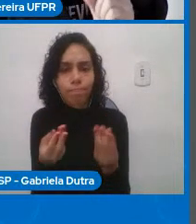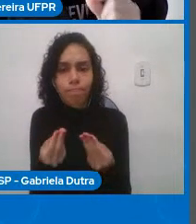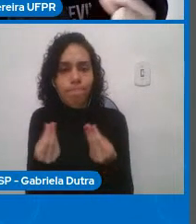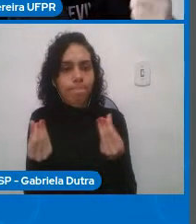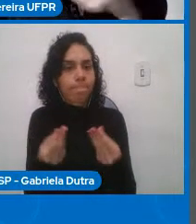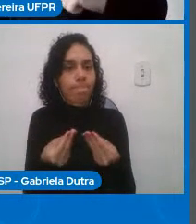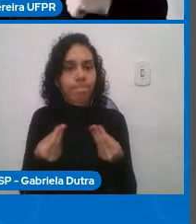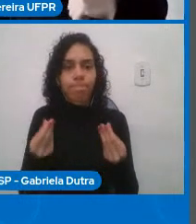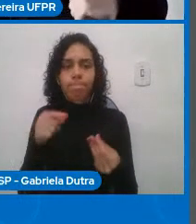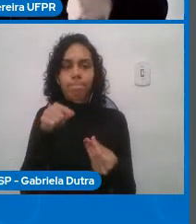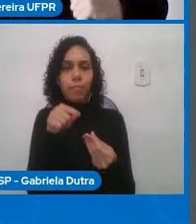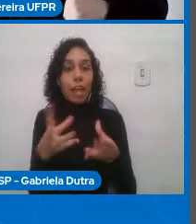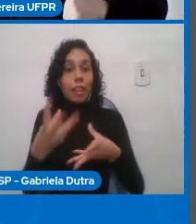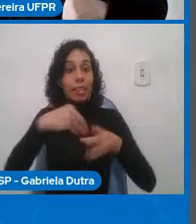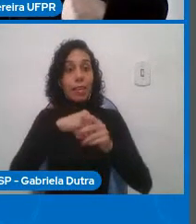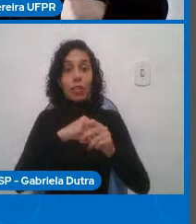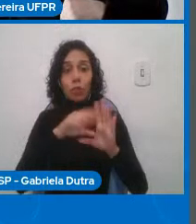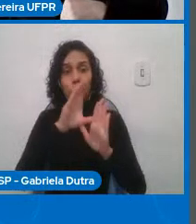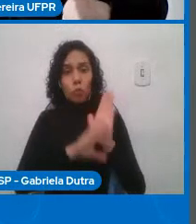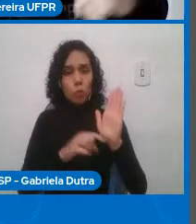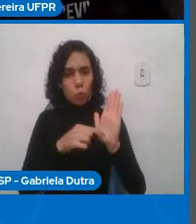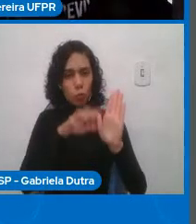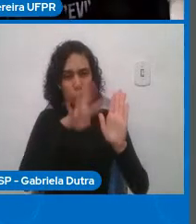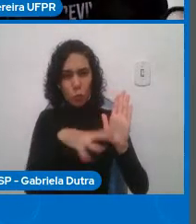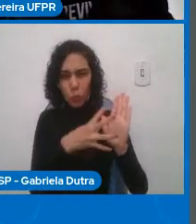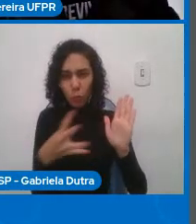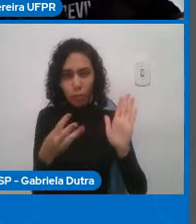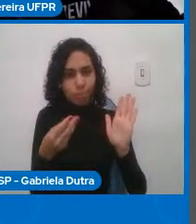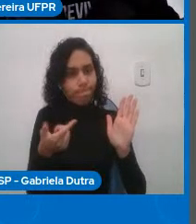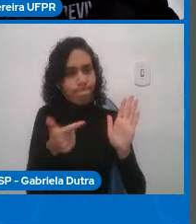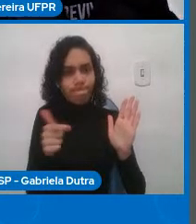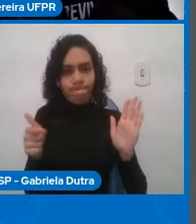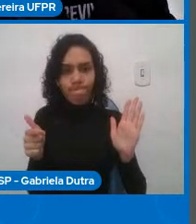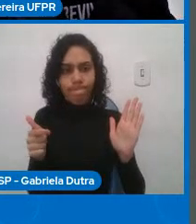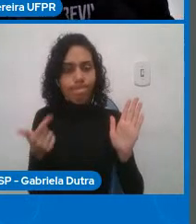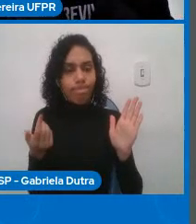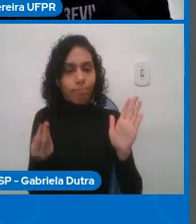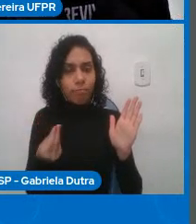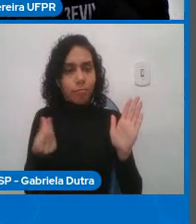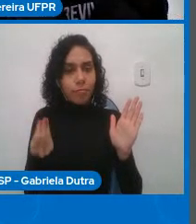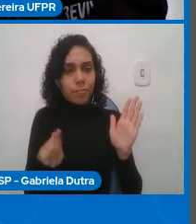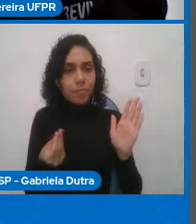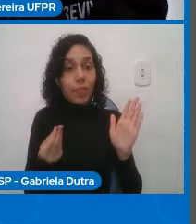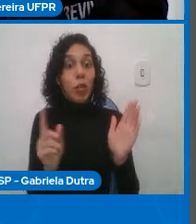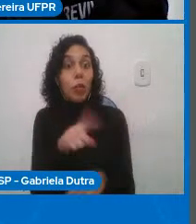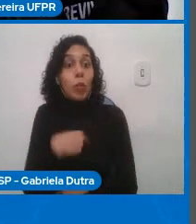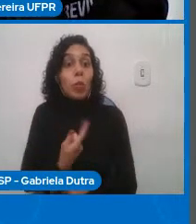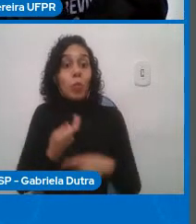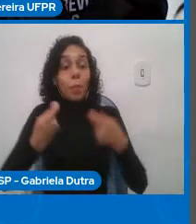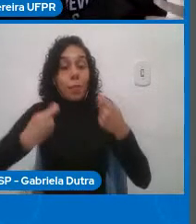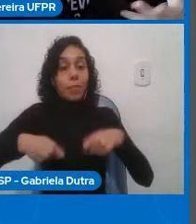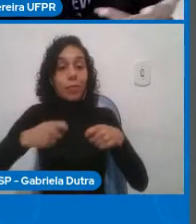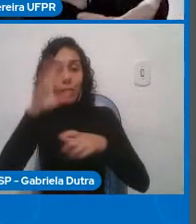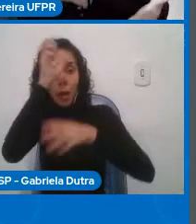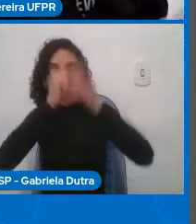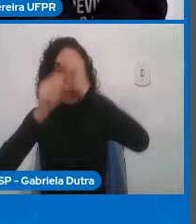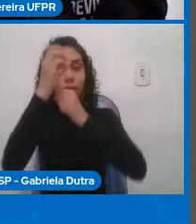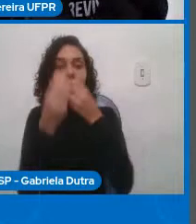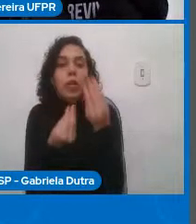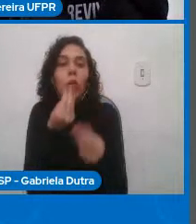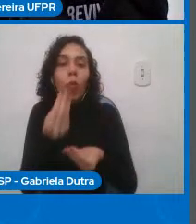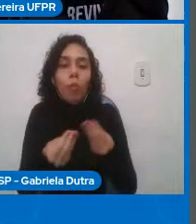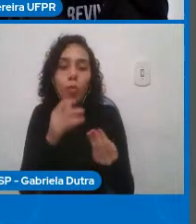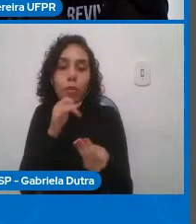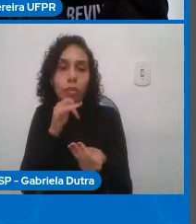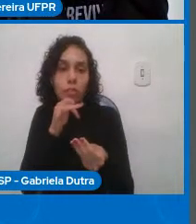capacitar as pessoas para nós aprendermos a estudar o contexto em que as tecnologias vão operar eu tenho toda a